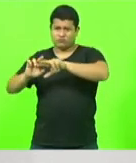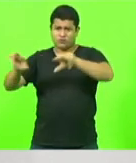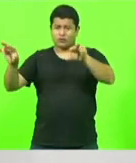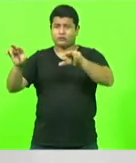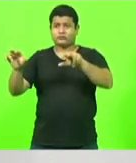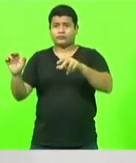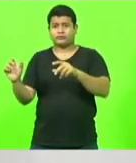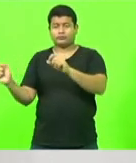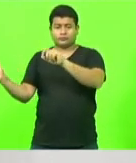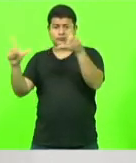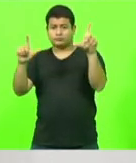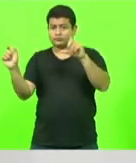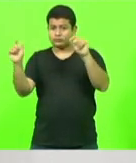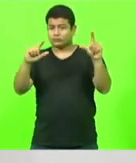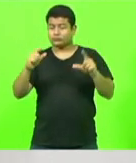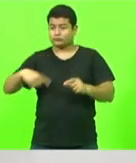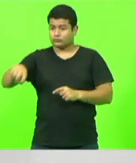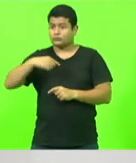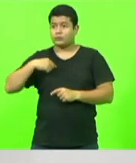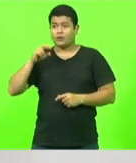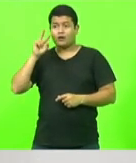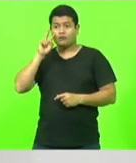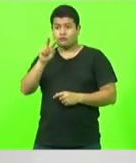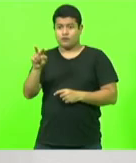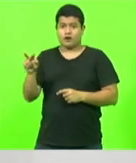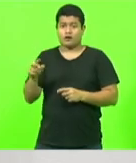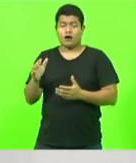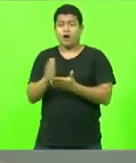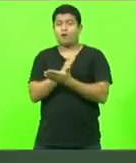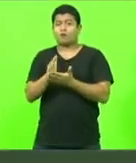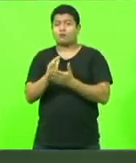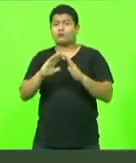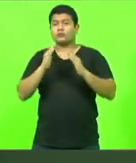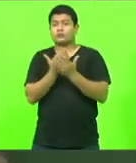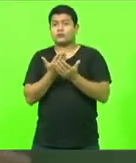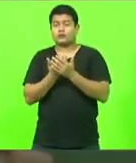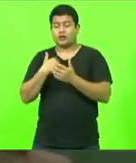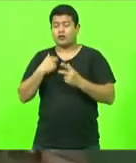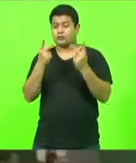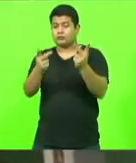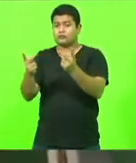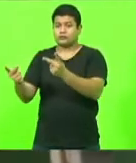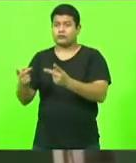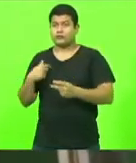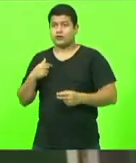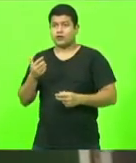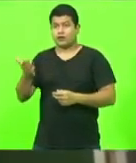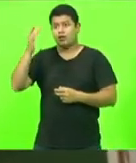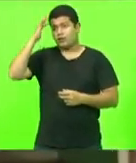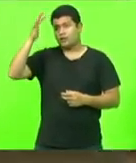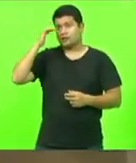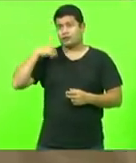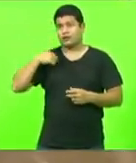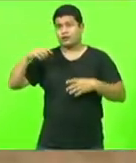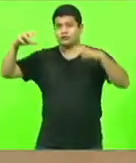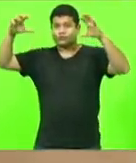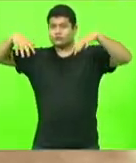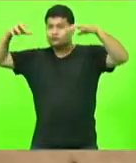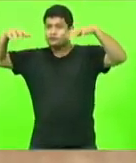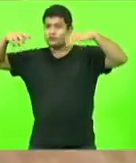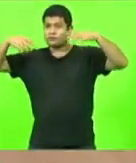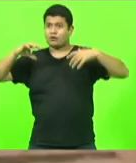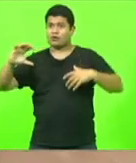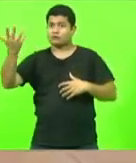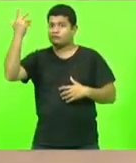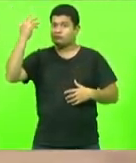vídeos que nós temos. Essa escola aqui, não dá para ter ideia do barulho, mas aqui é para não chover. E olha como é que